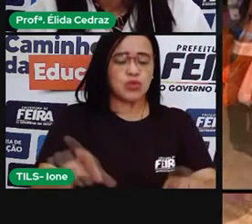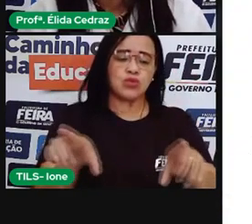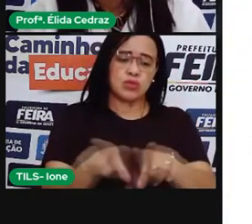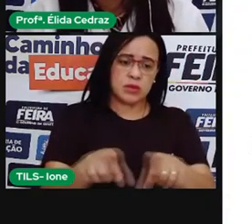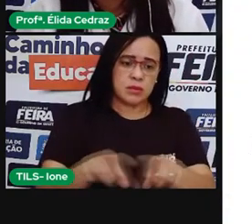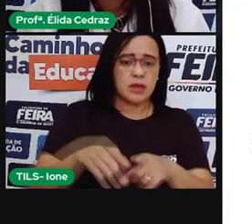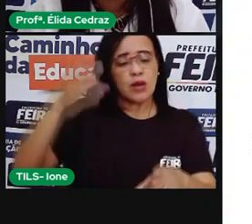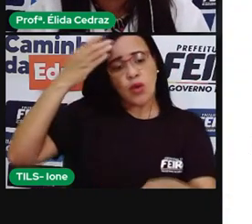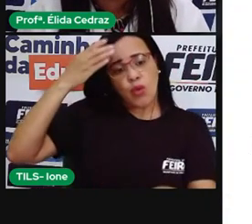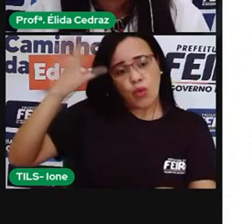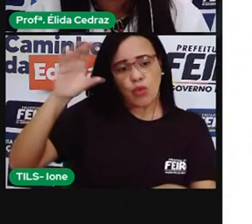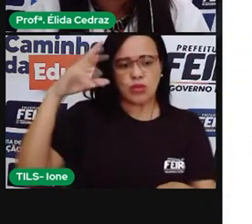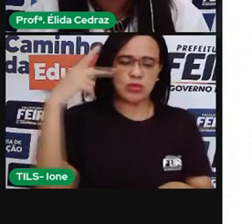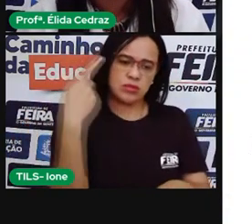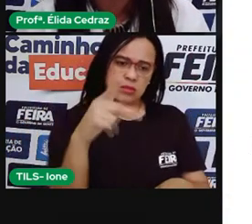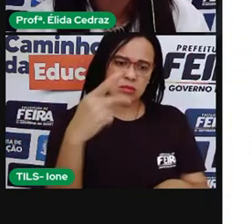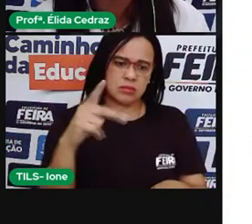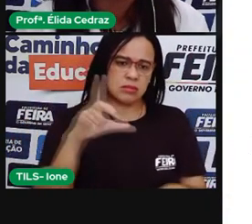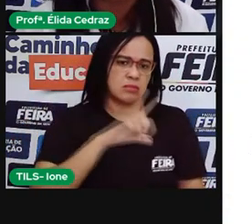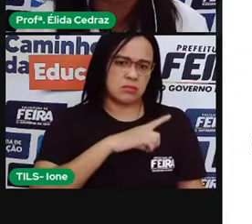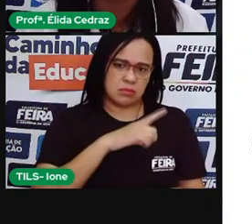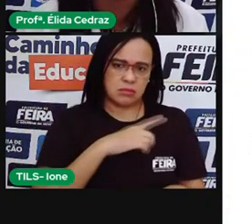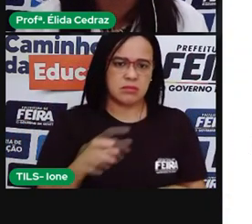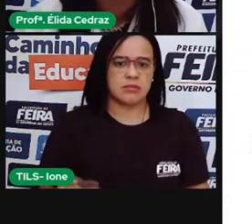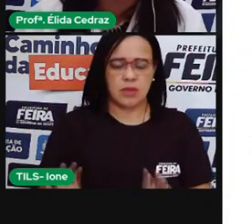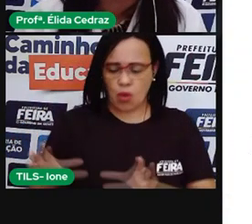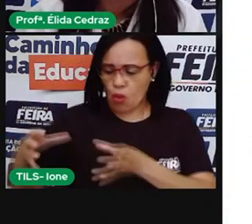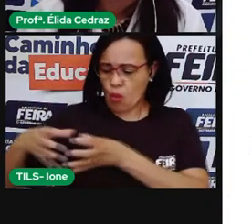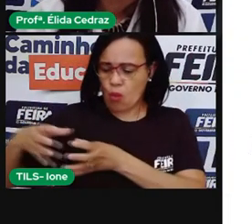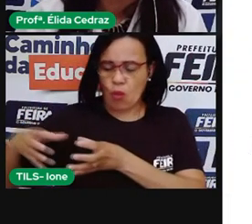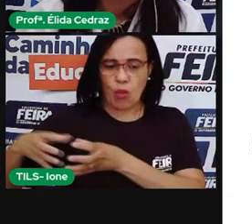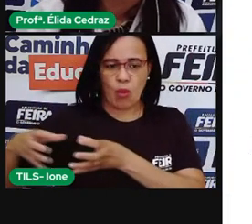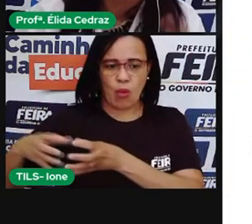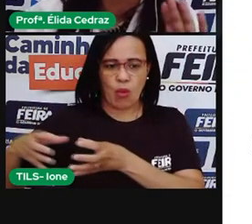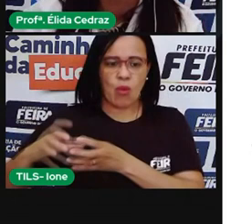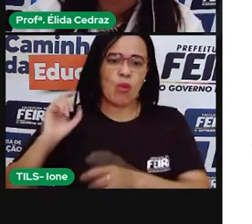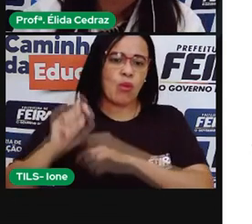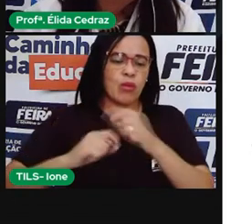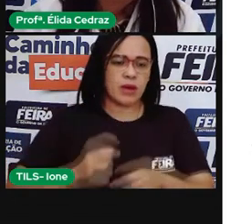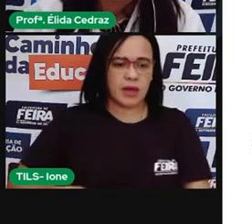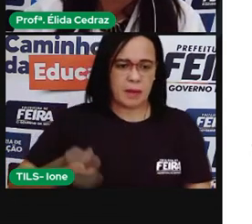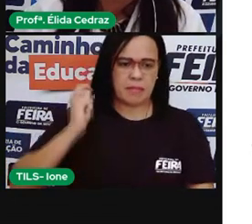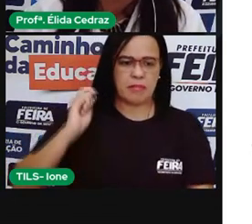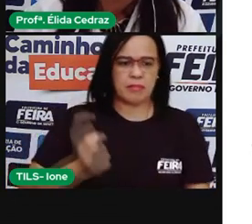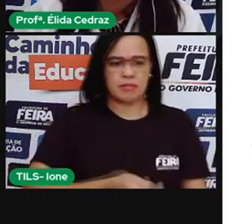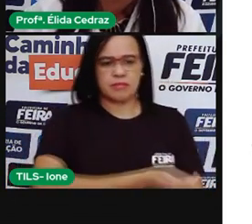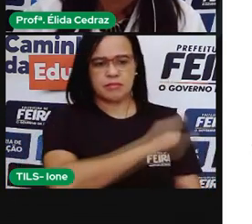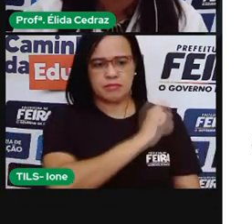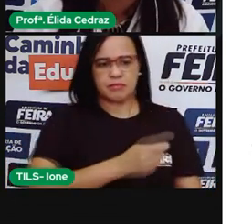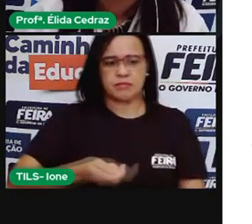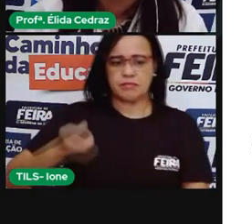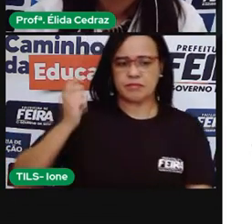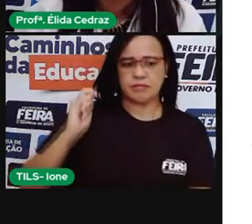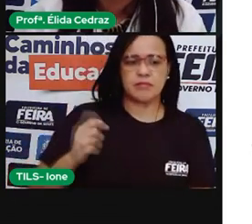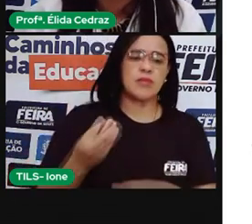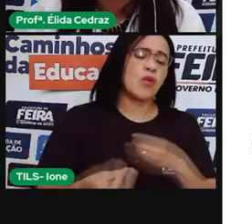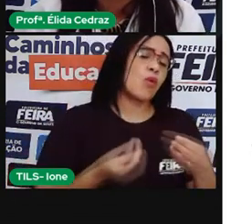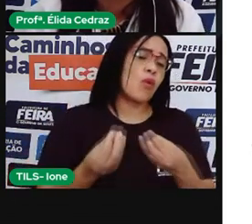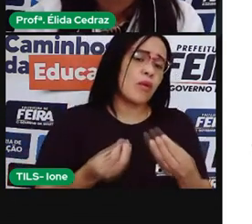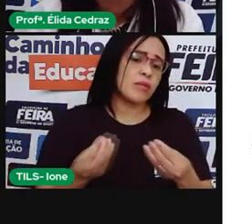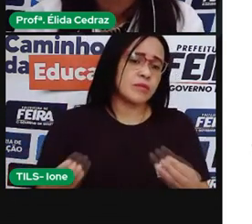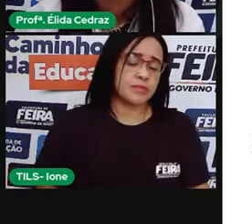comunidades quilombolas, que também fazem parte da nossa história desde aquele período. São